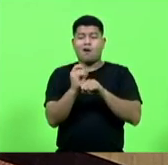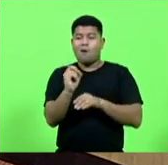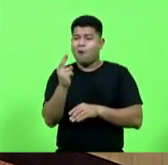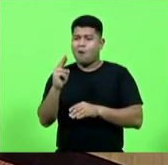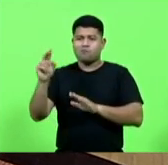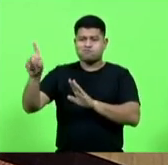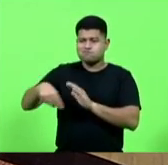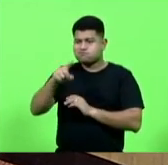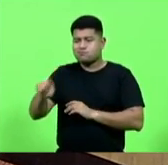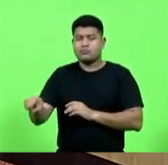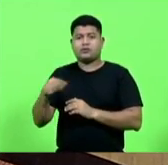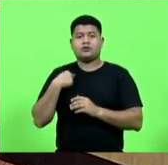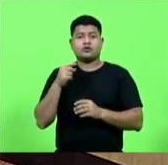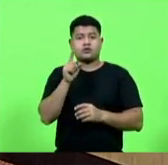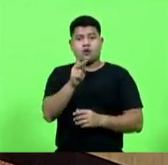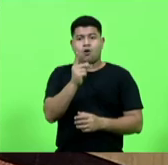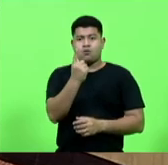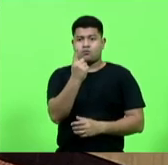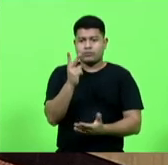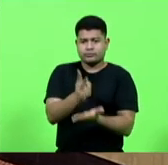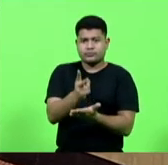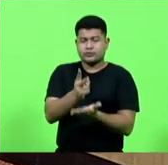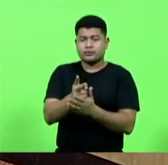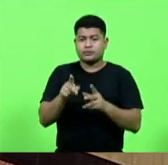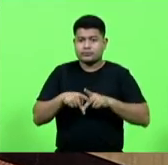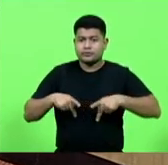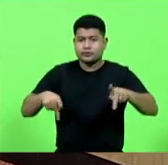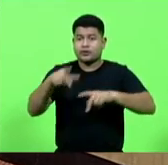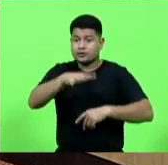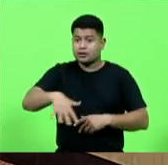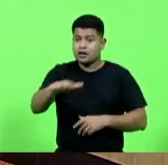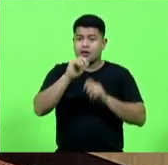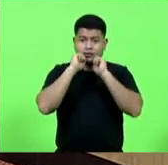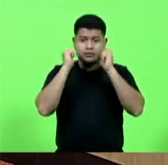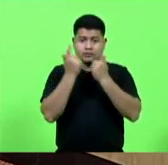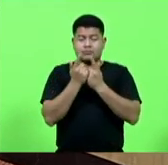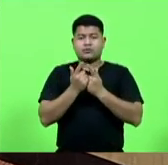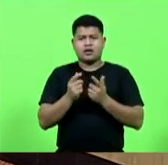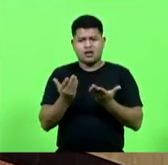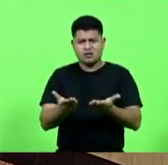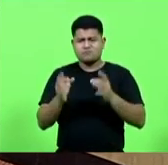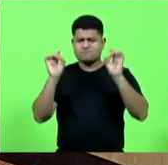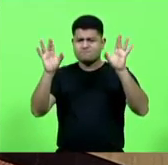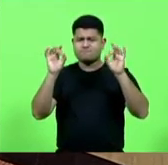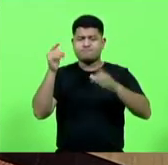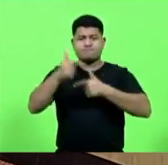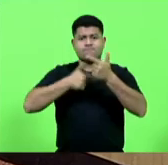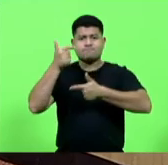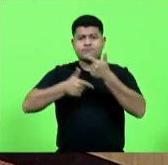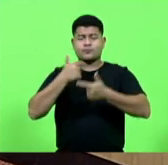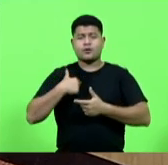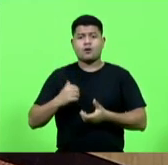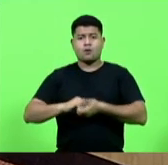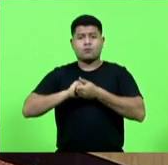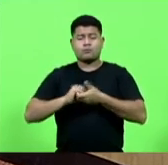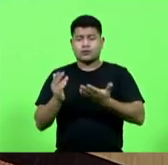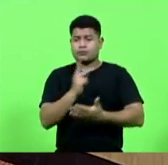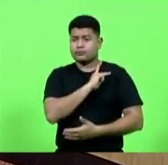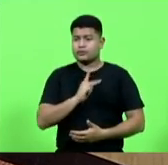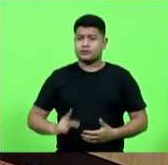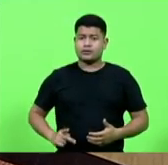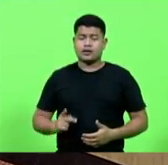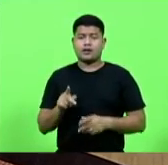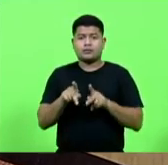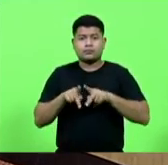Procuradoria Geral da Casa, que faz um excelente trabalho, inclusive, com isso, cumprimento à presidente da Procuradoria. Muito obrigada, senhor presidente.